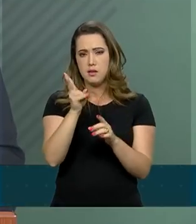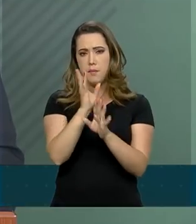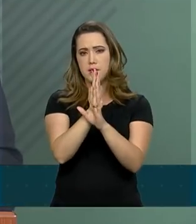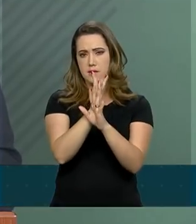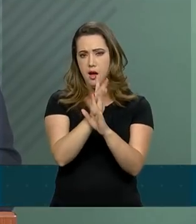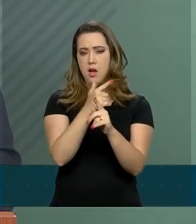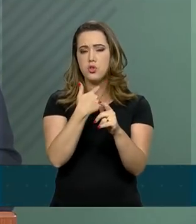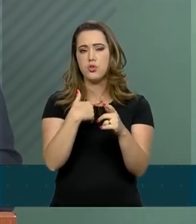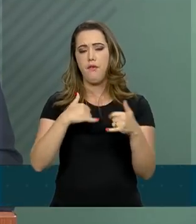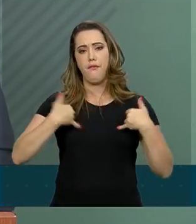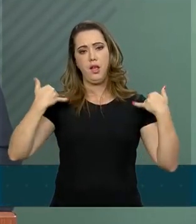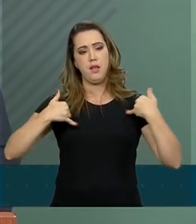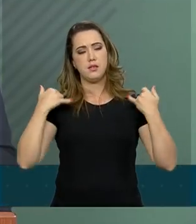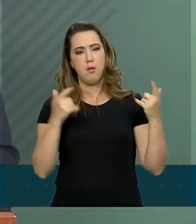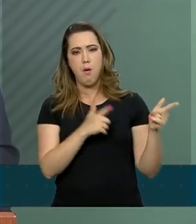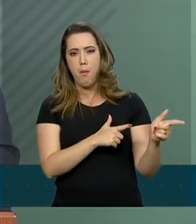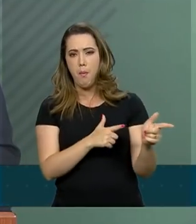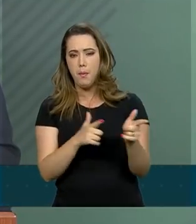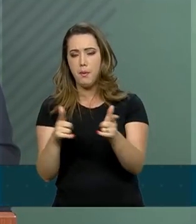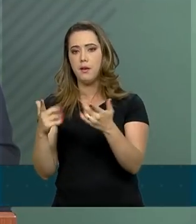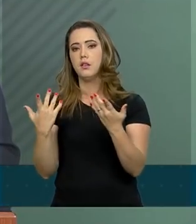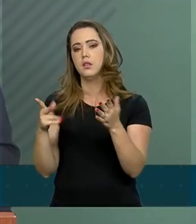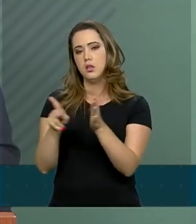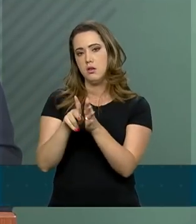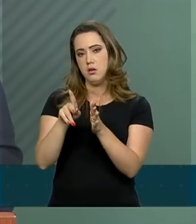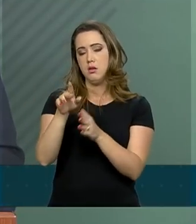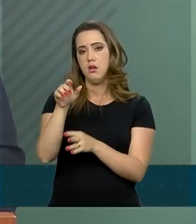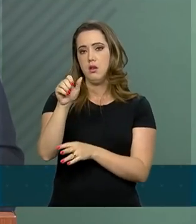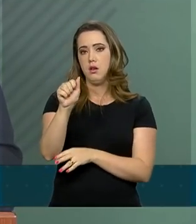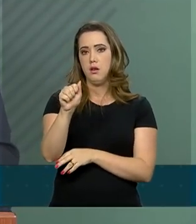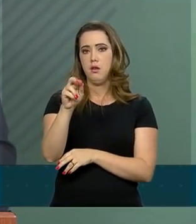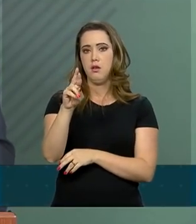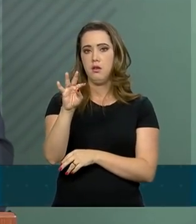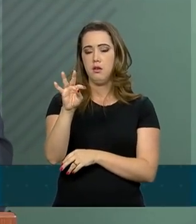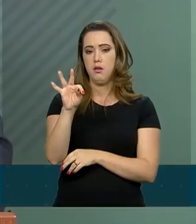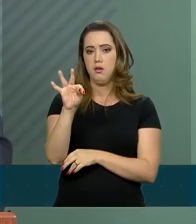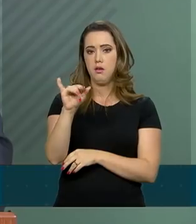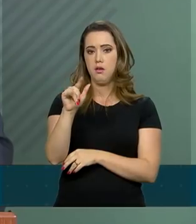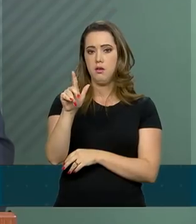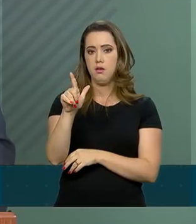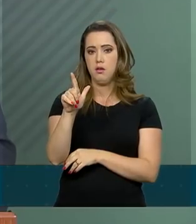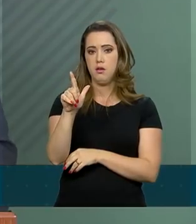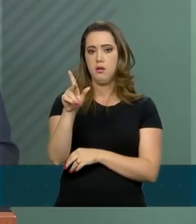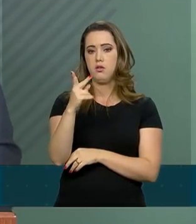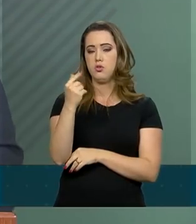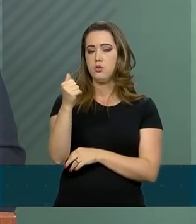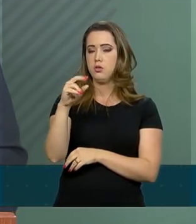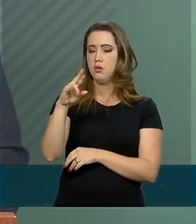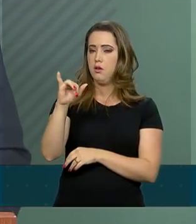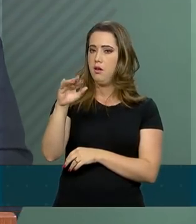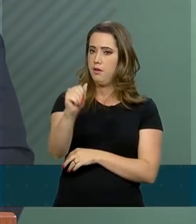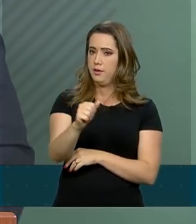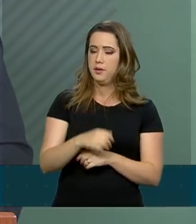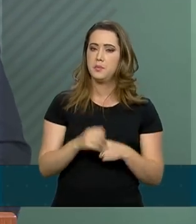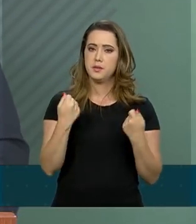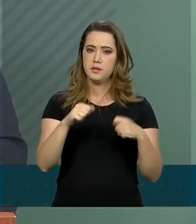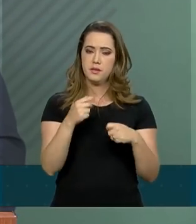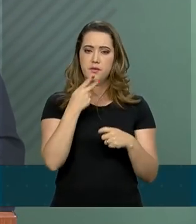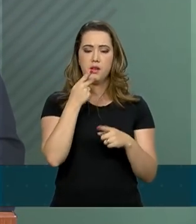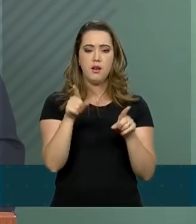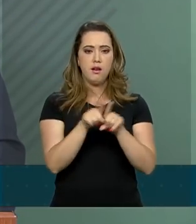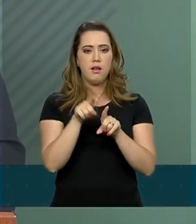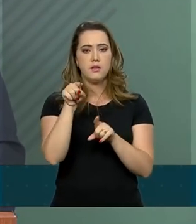assim como foi da Cavalaria em Porto Alegre. Eu tenho que falar da infantaria, senão o pessoal vai ficar bravo comigo, e da